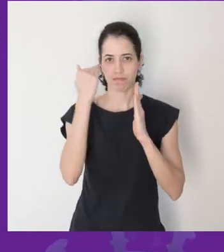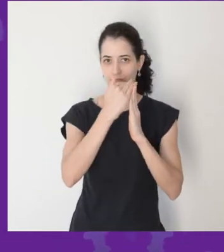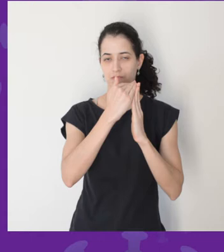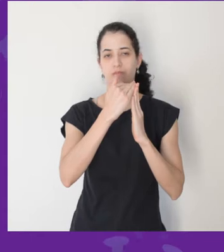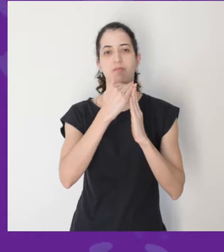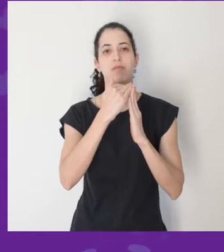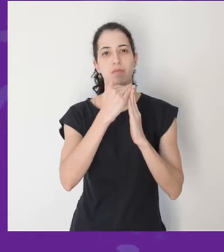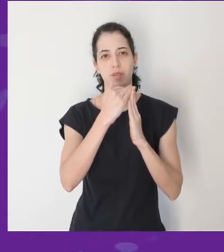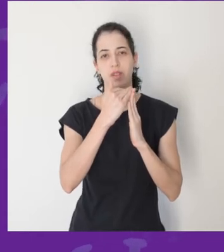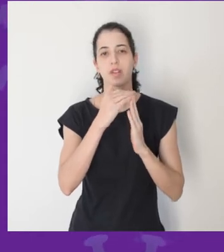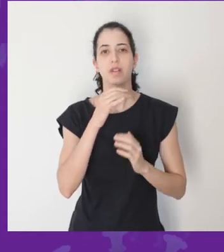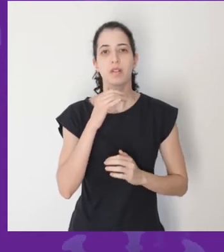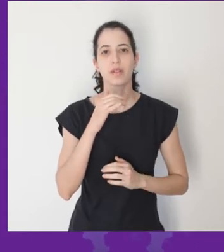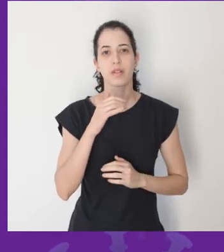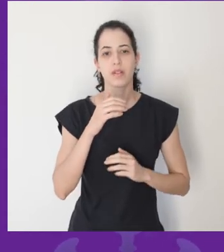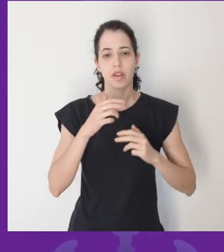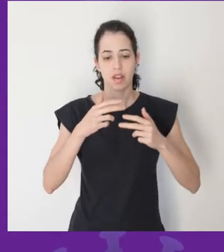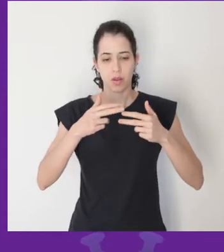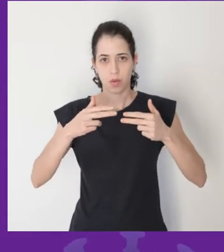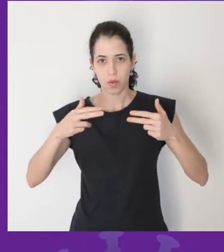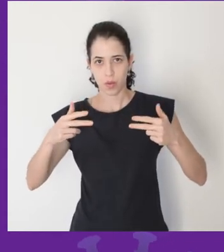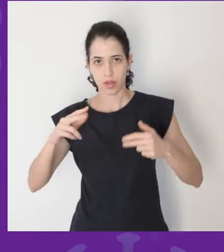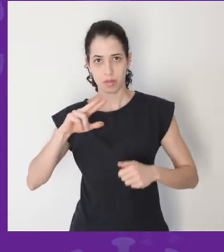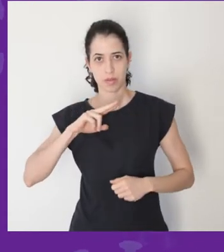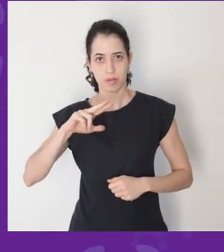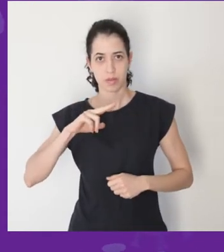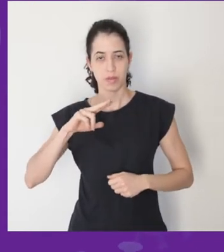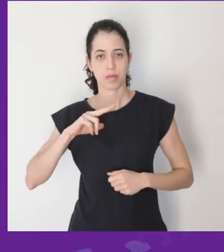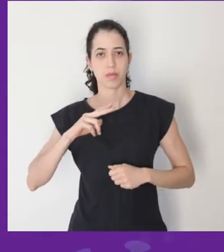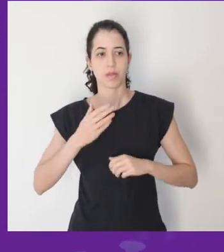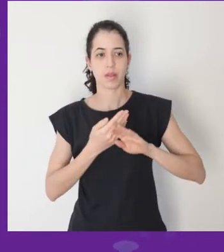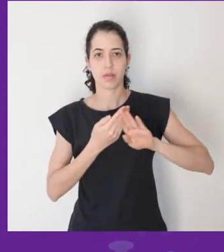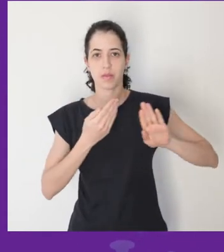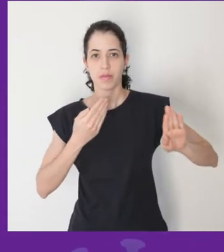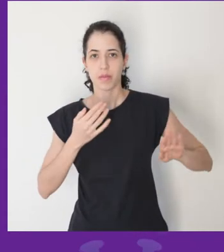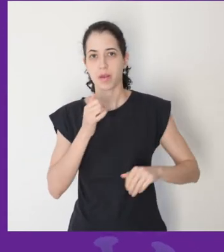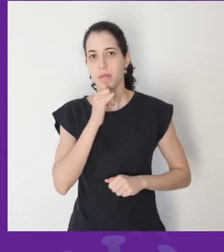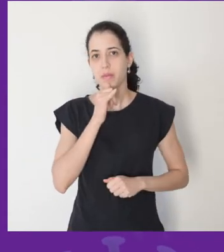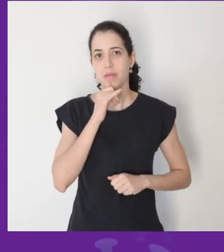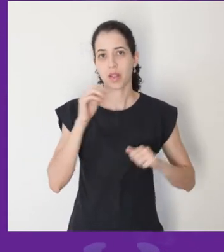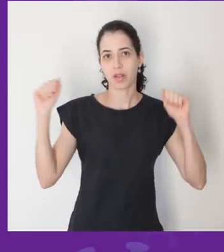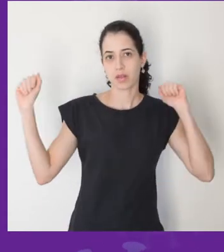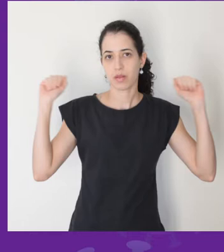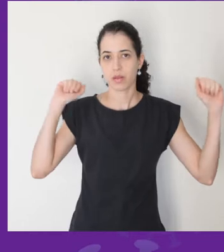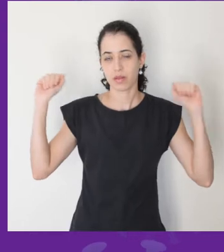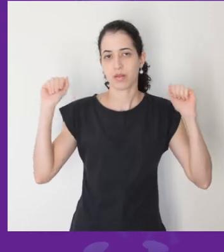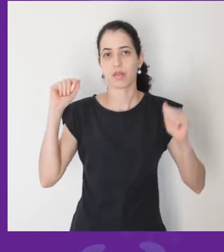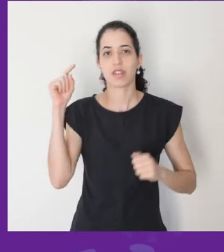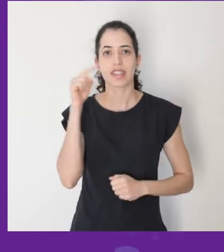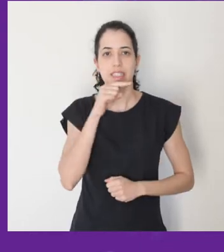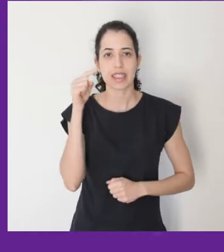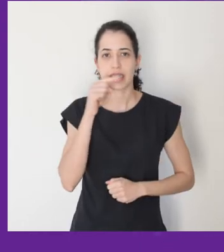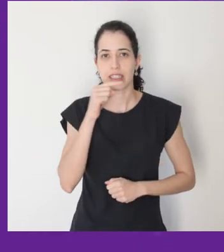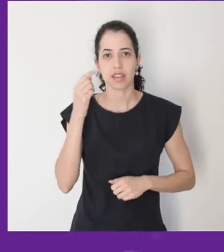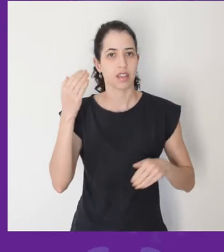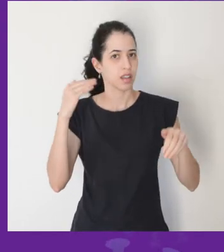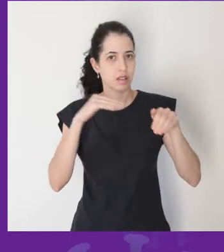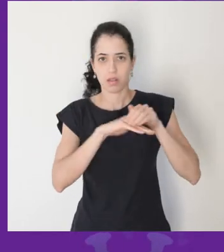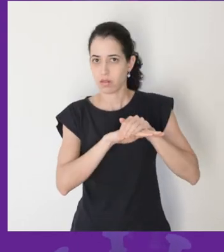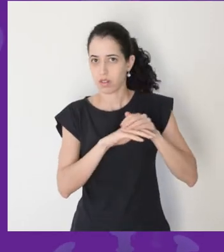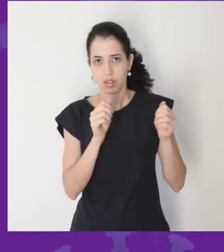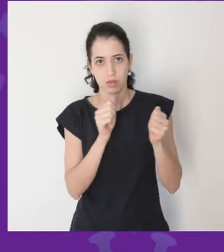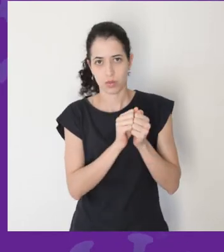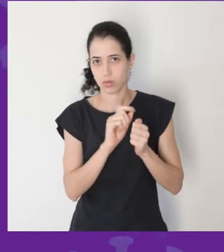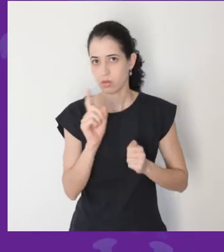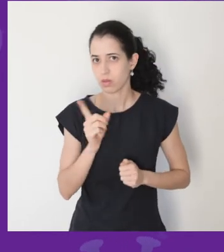medidas de higiene pessoal, a separação dos artigos de uso pessoal como toalhas, escova